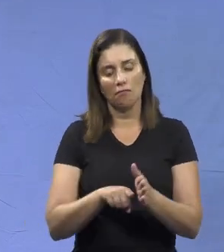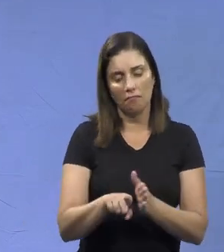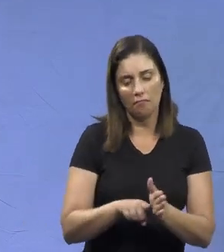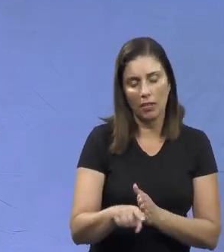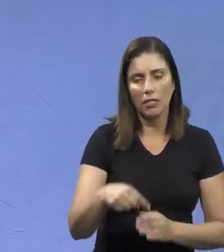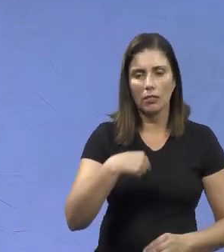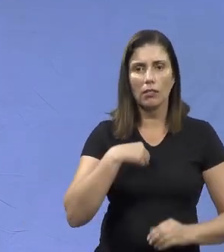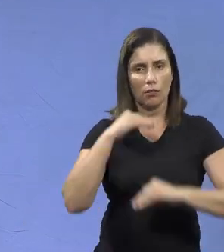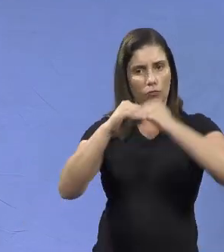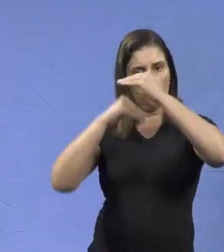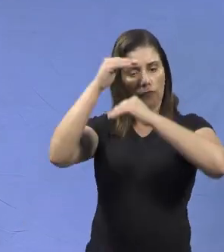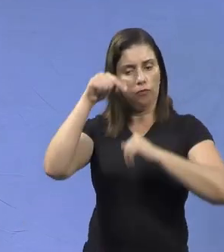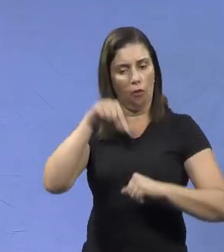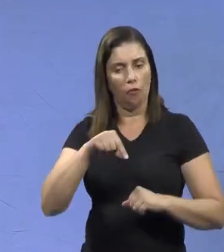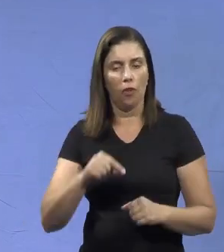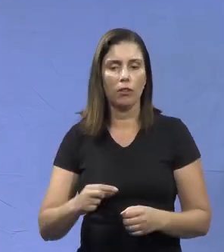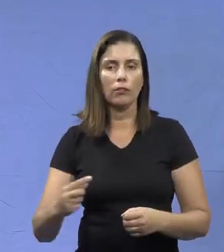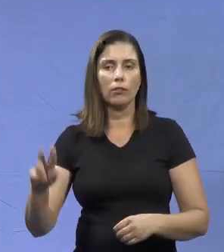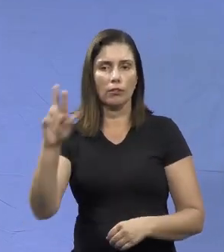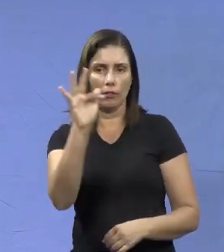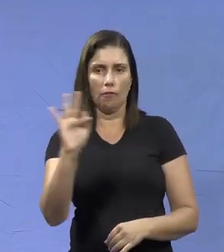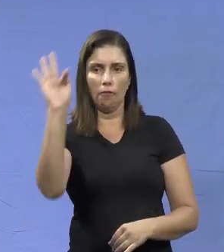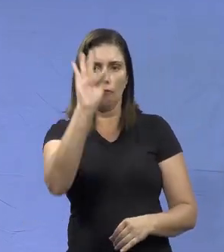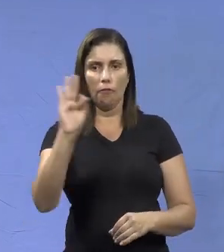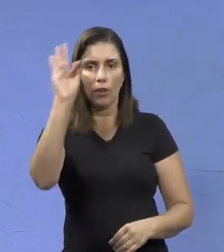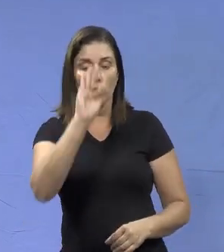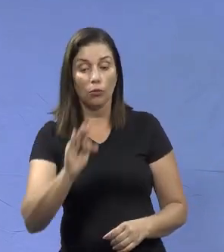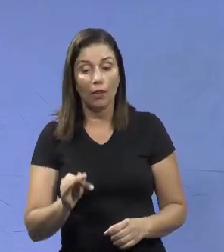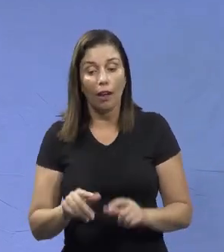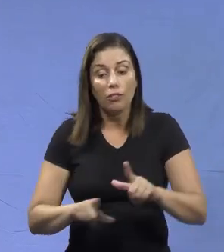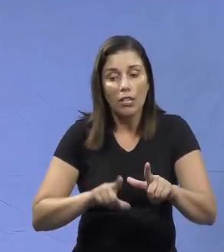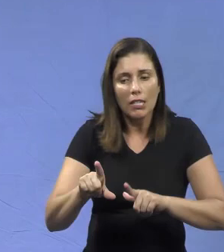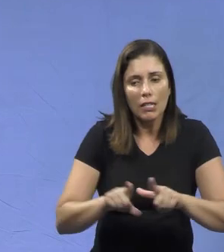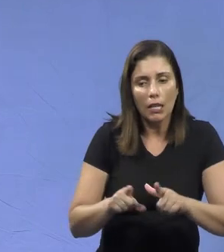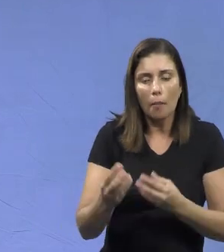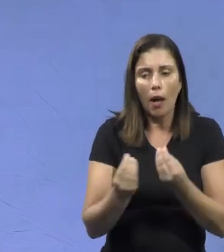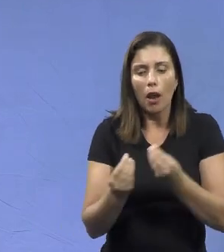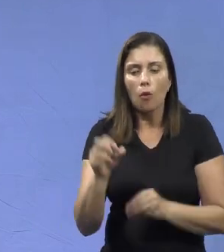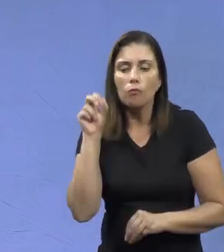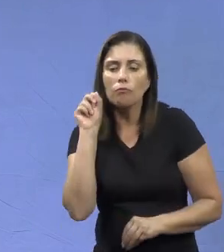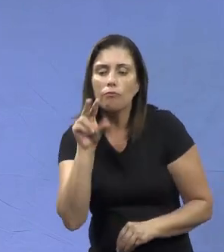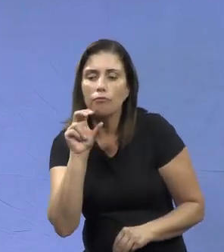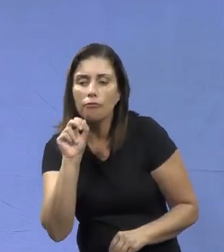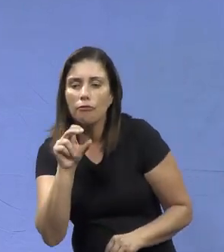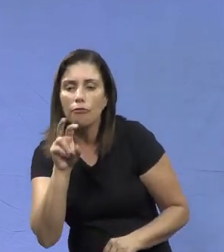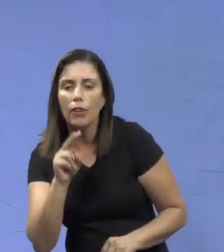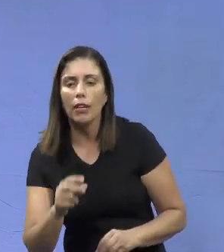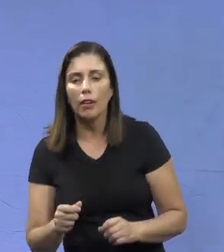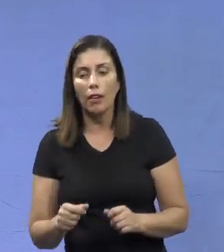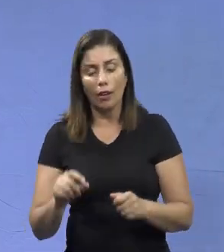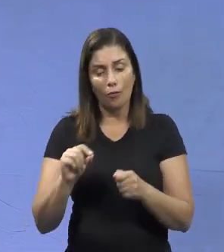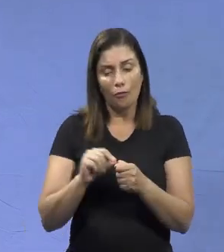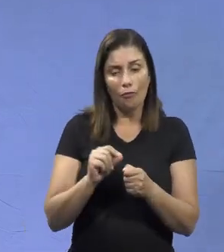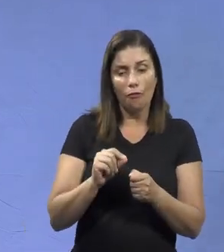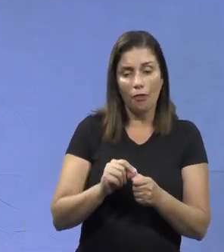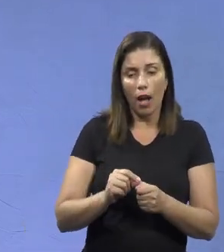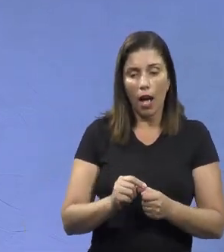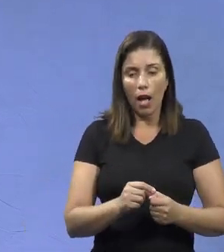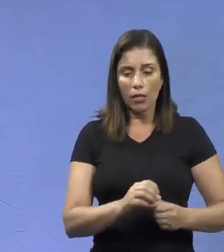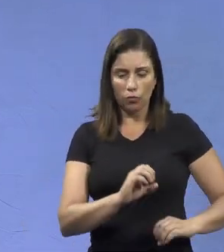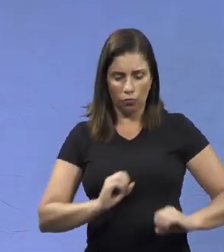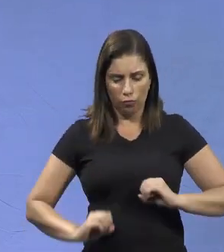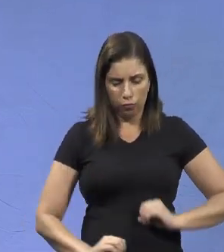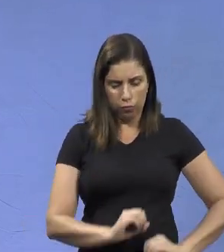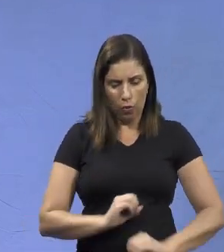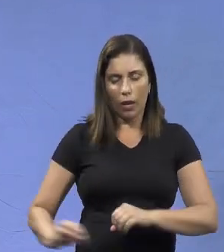é que ele trata da avaliação do efeito de alguns tipos de inseticidas, os mais comumente utilizados no Brasil, sobre a microbiota intestinal de alguns